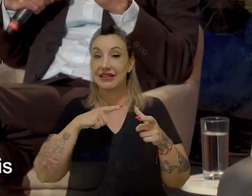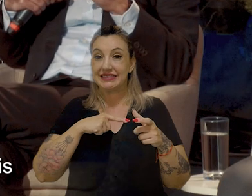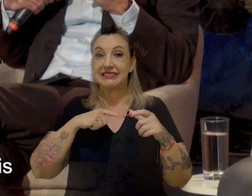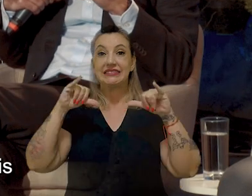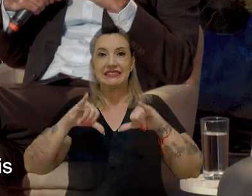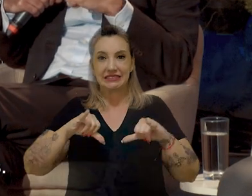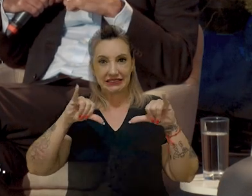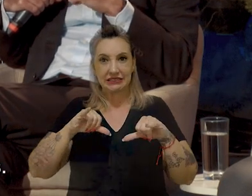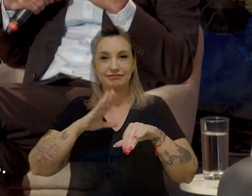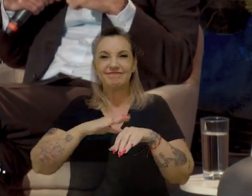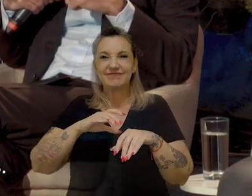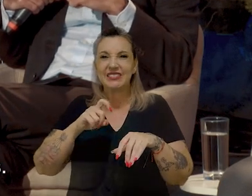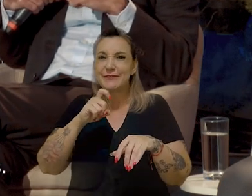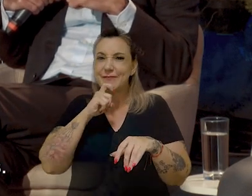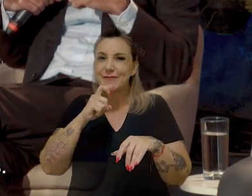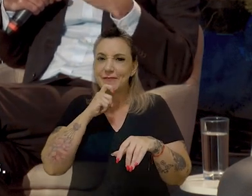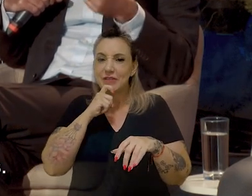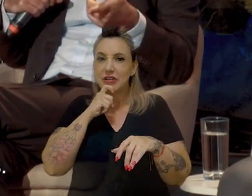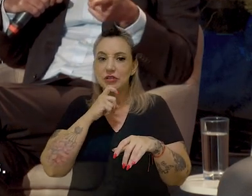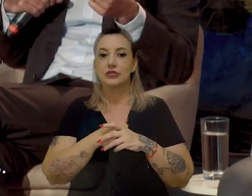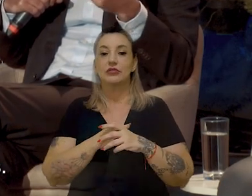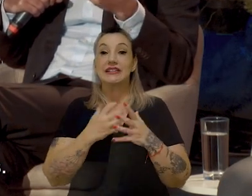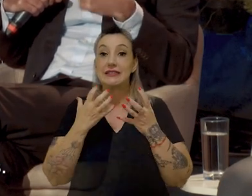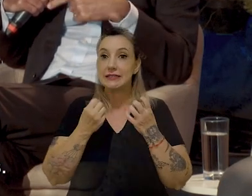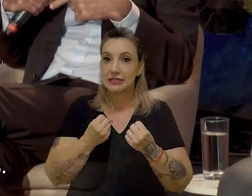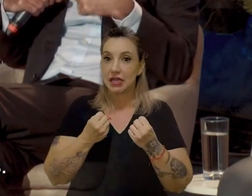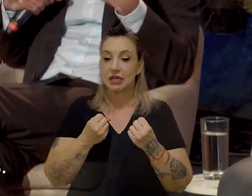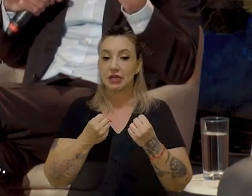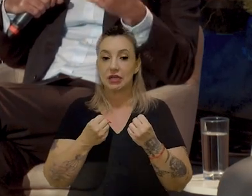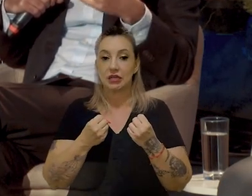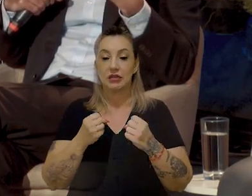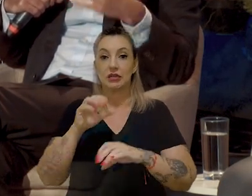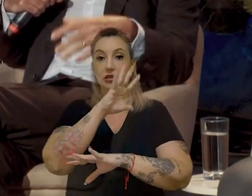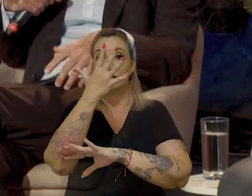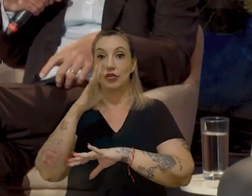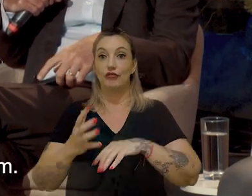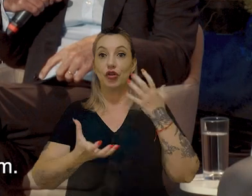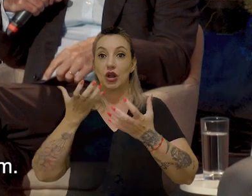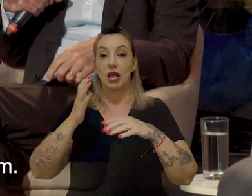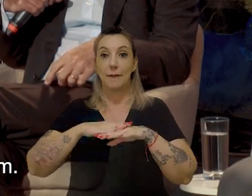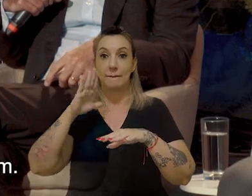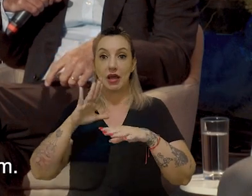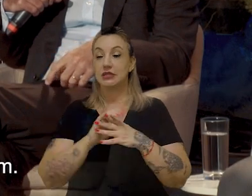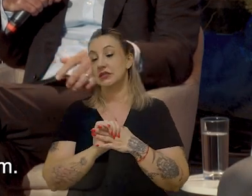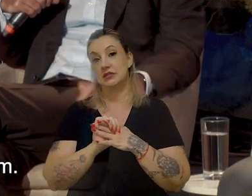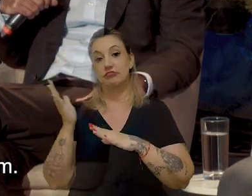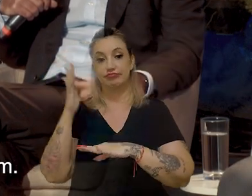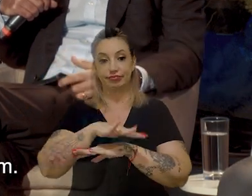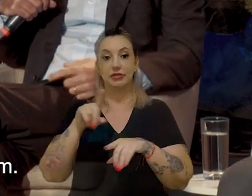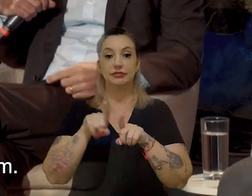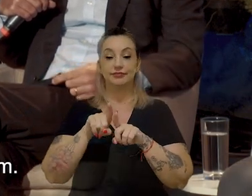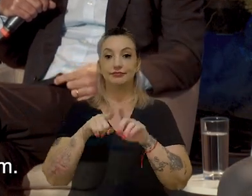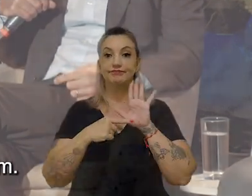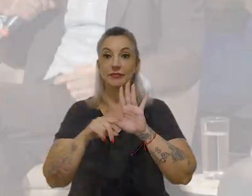sofrer mais frio, mais congelamento, mais seca, mais incêndios florestais. Então, esses mapas são disponíveis